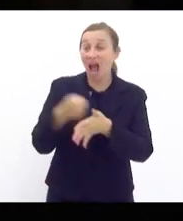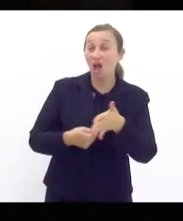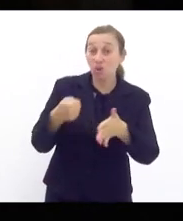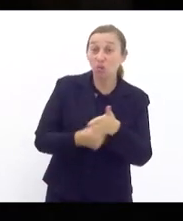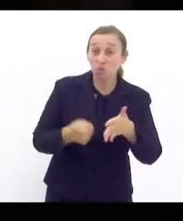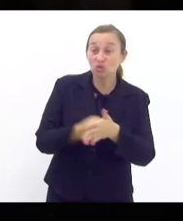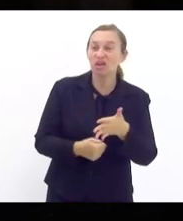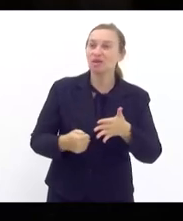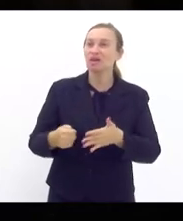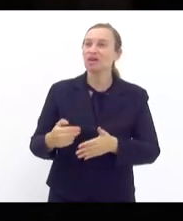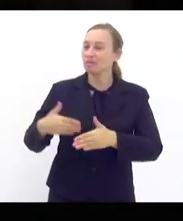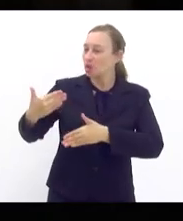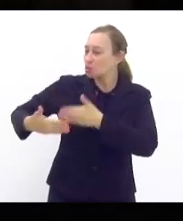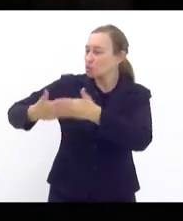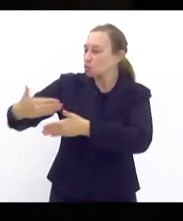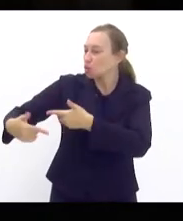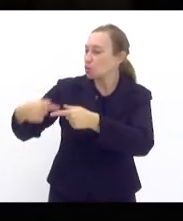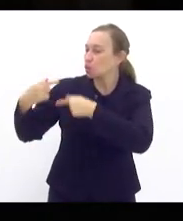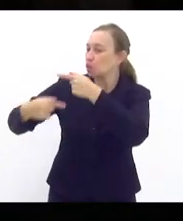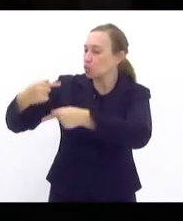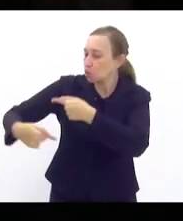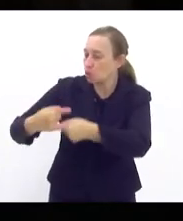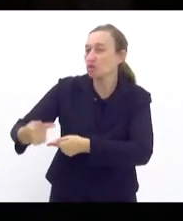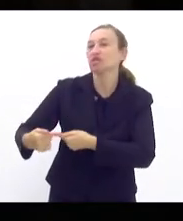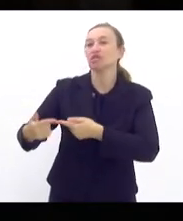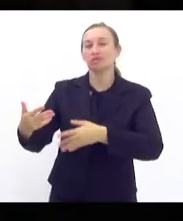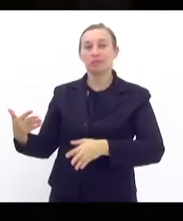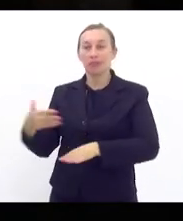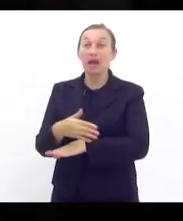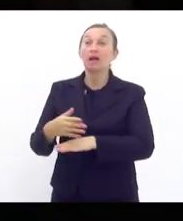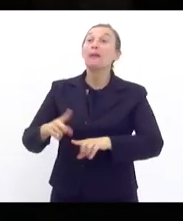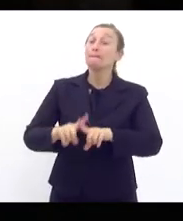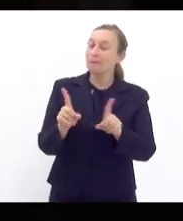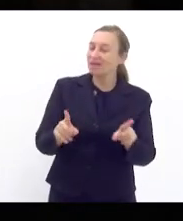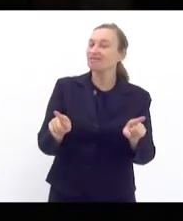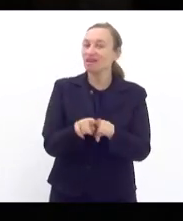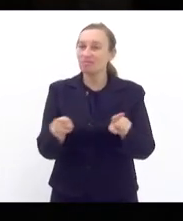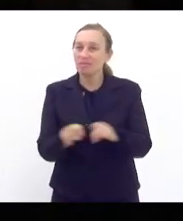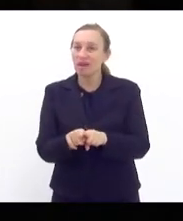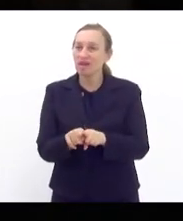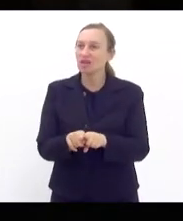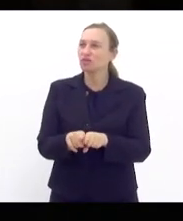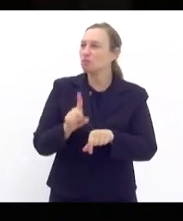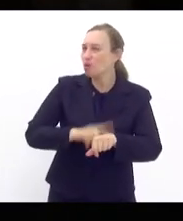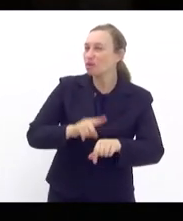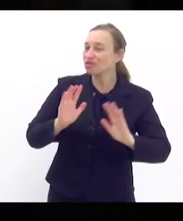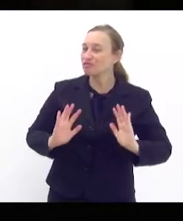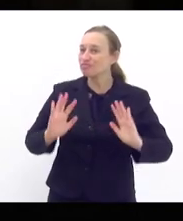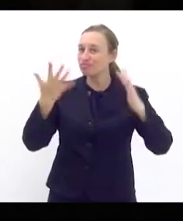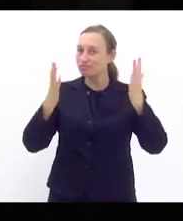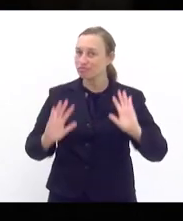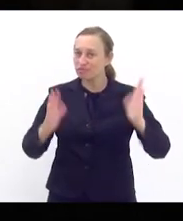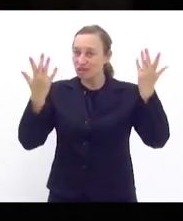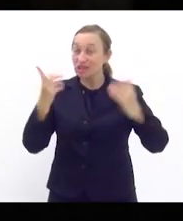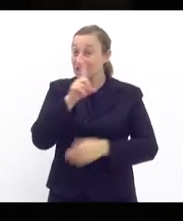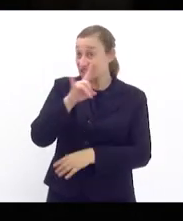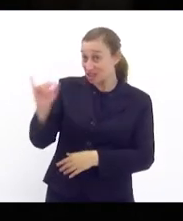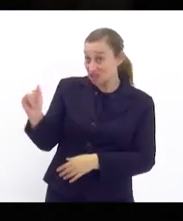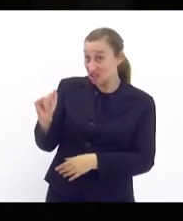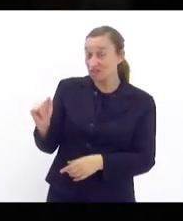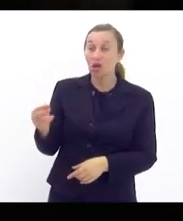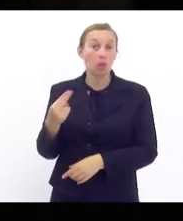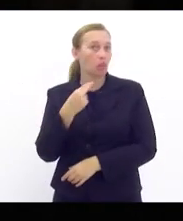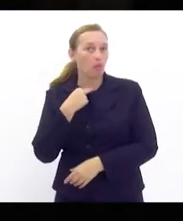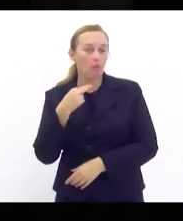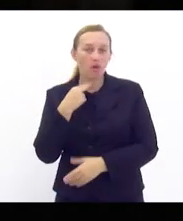é para as próximas gerações que estão aí vindo mas ao mesmo tempo em que a gente comemora essa data a gente